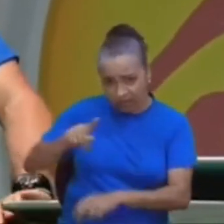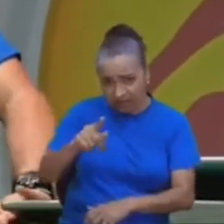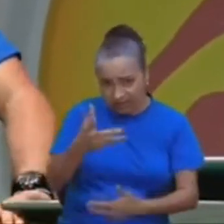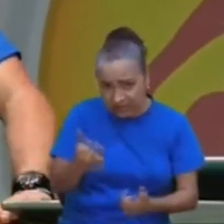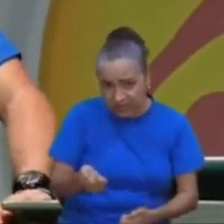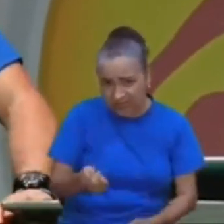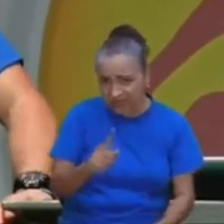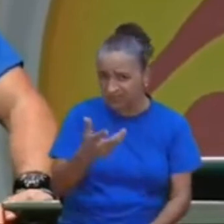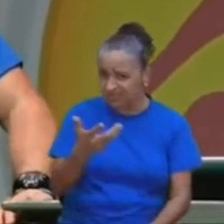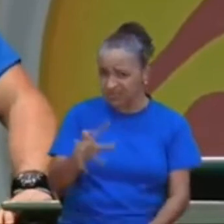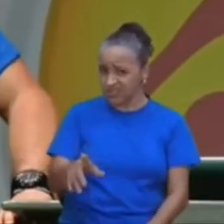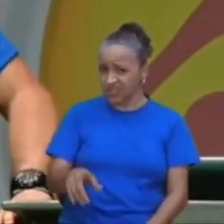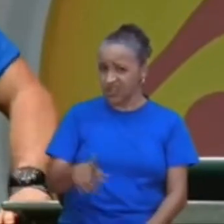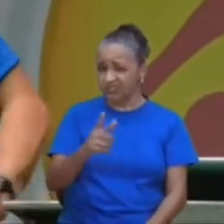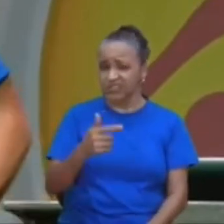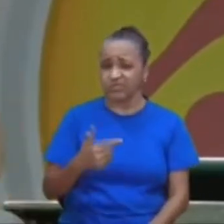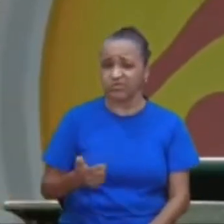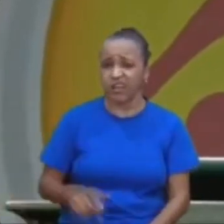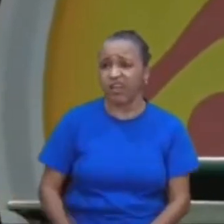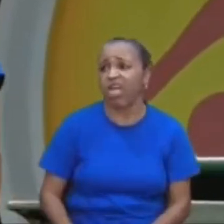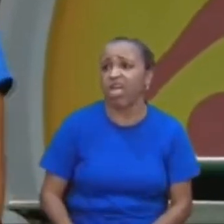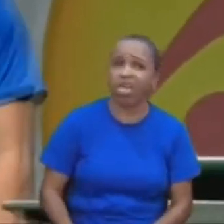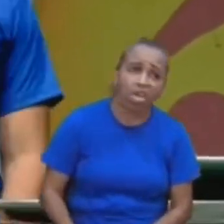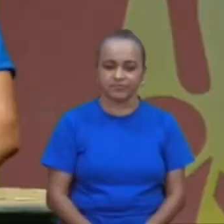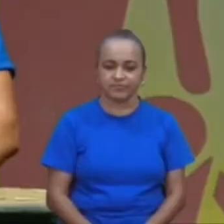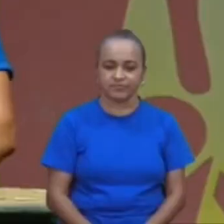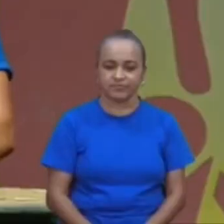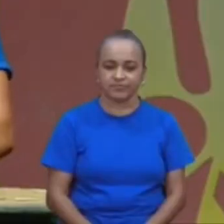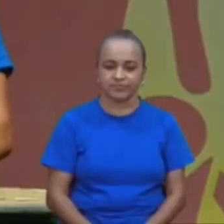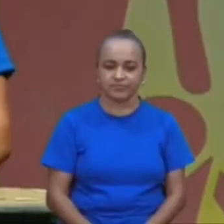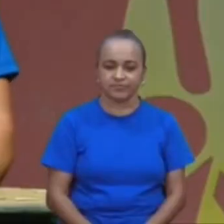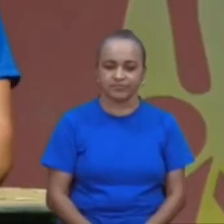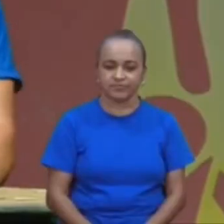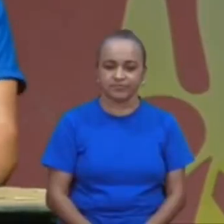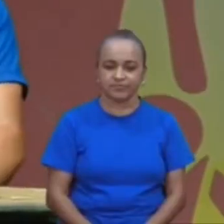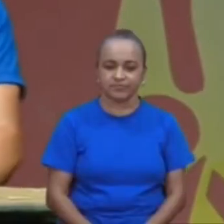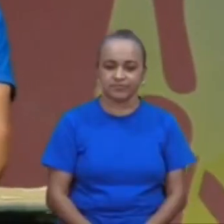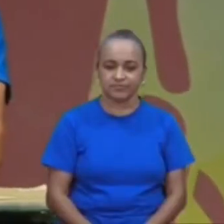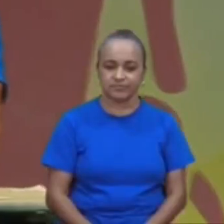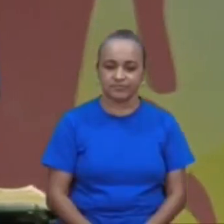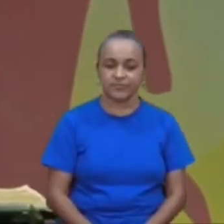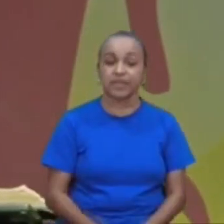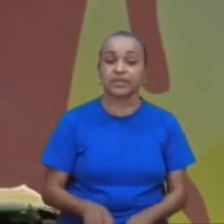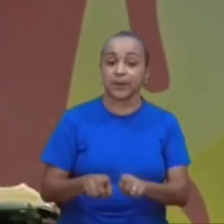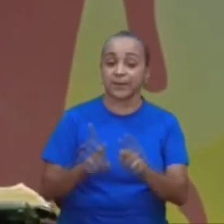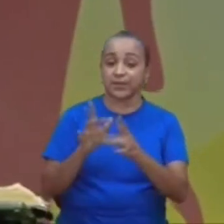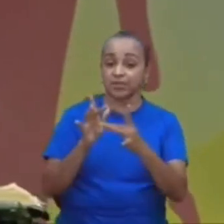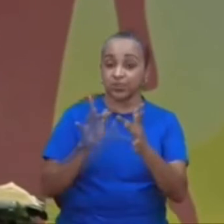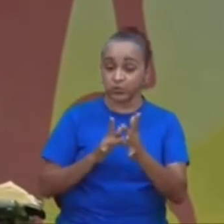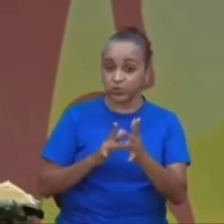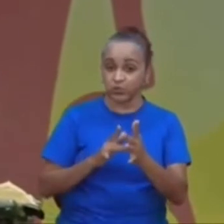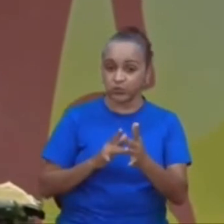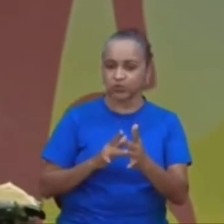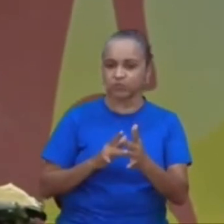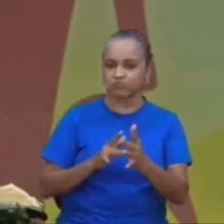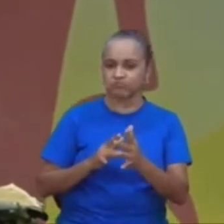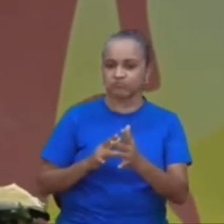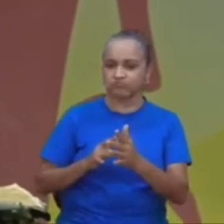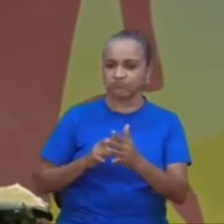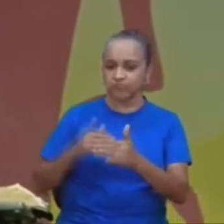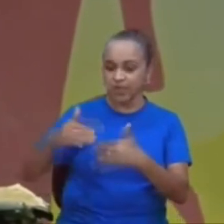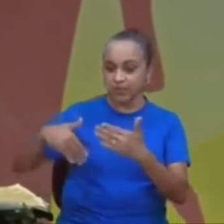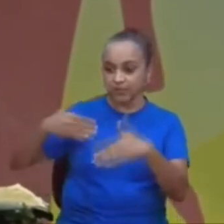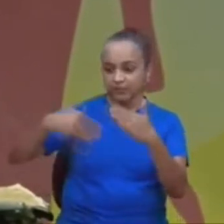não iria, porque você não tem língua, para chegar lá, e a parte de conhecimento, Jesus,